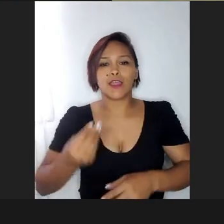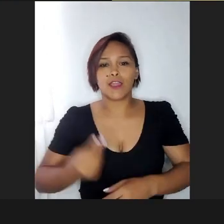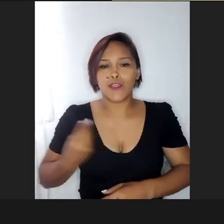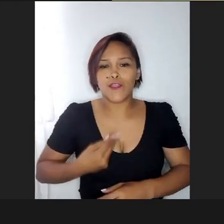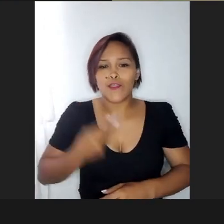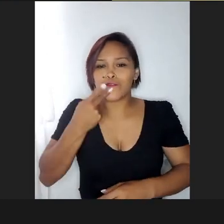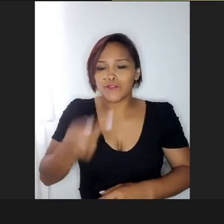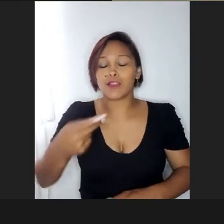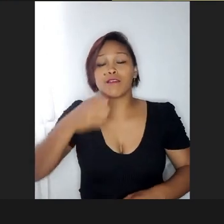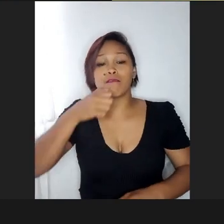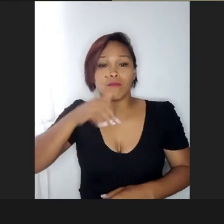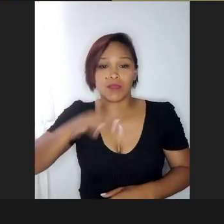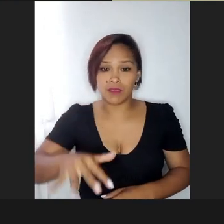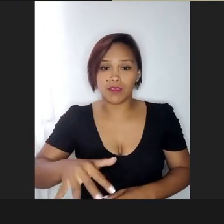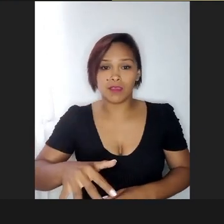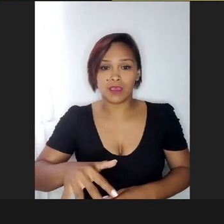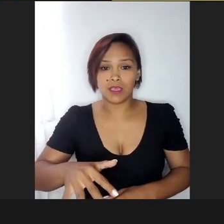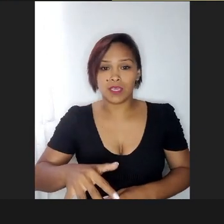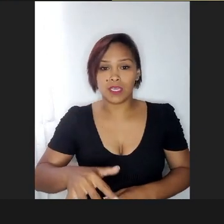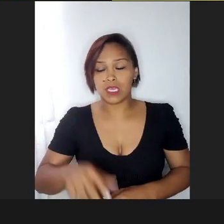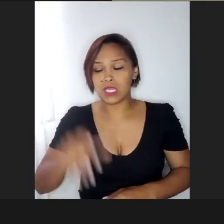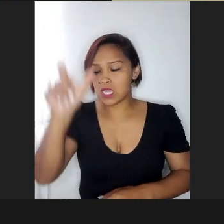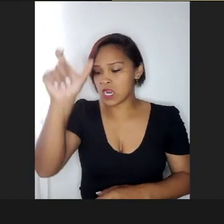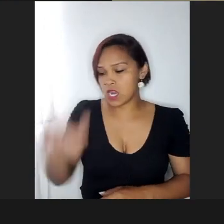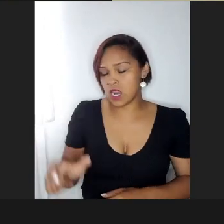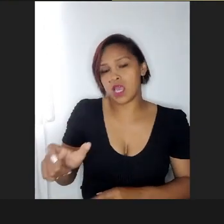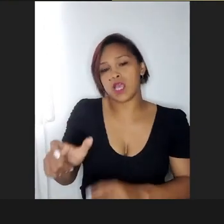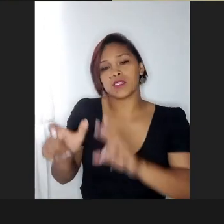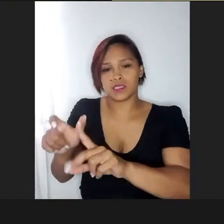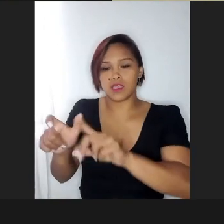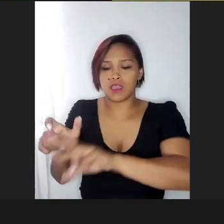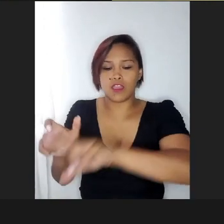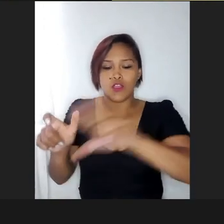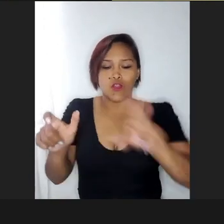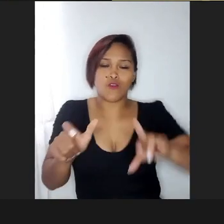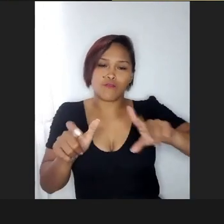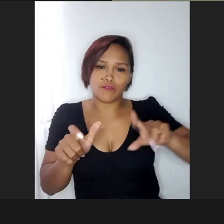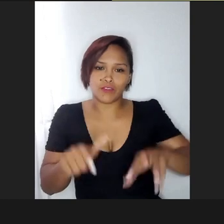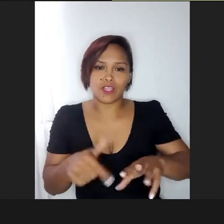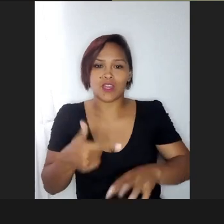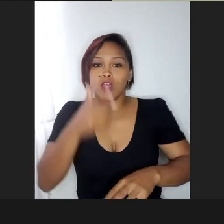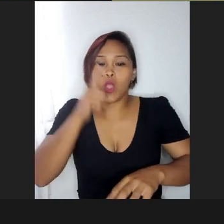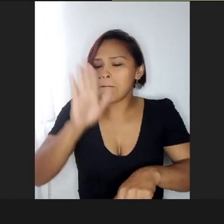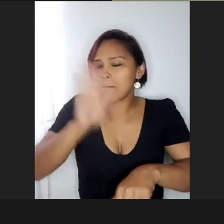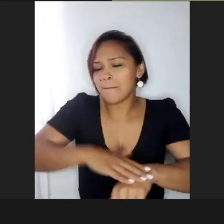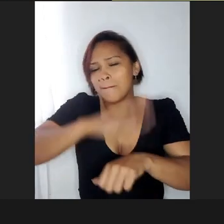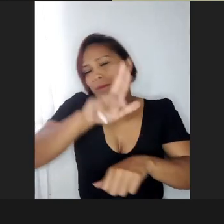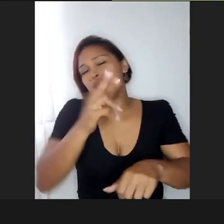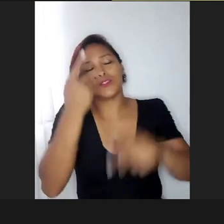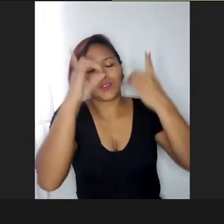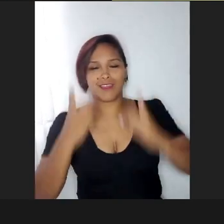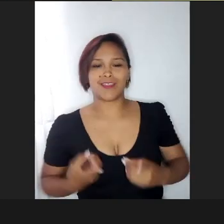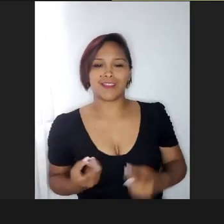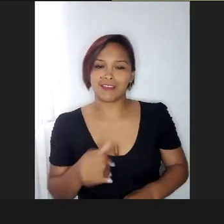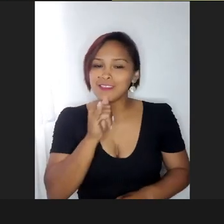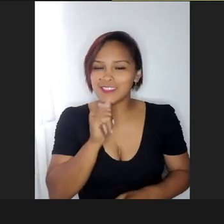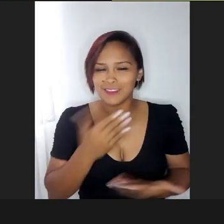típica, que convive com a criança atípica, ela está ganhando muito mais do que essa criança atípica, entendeu,